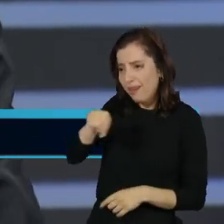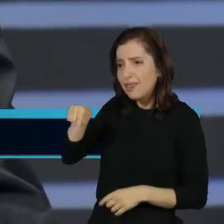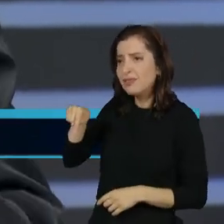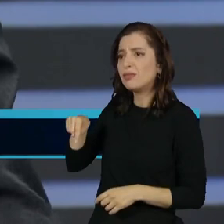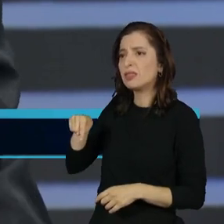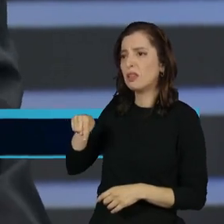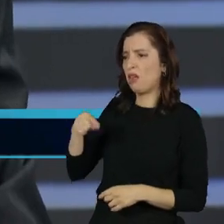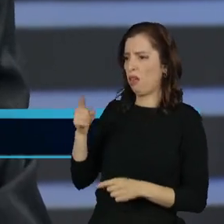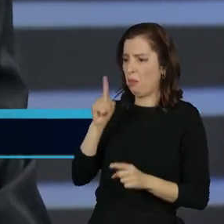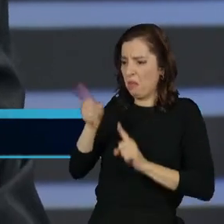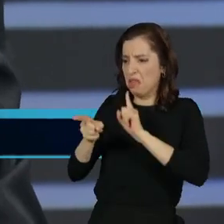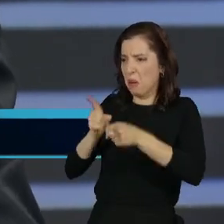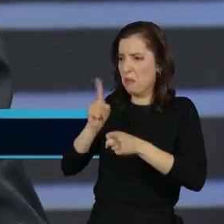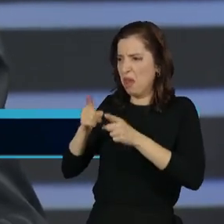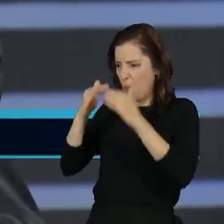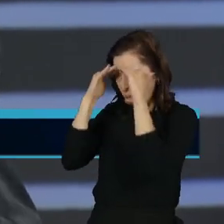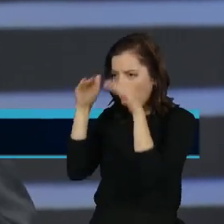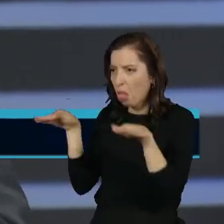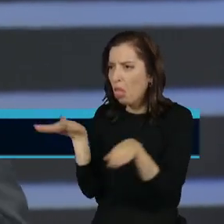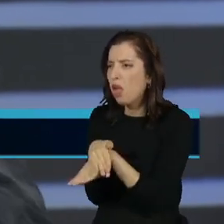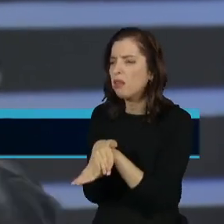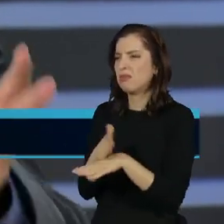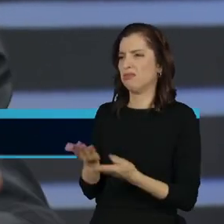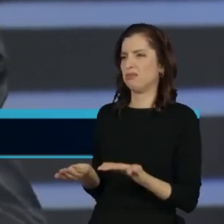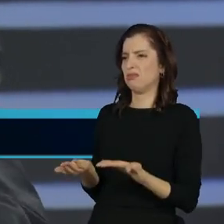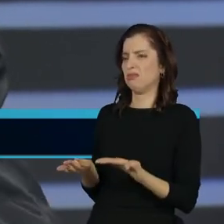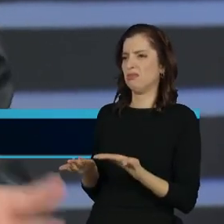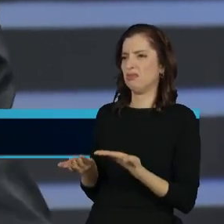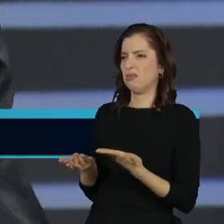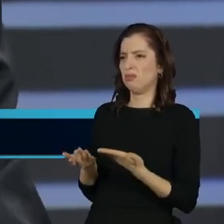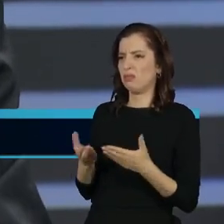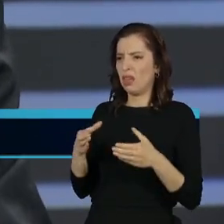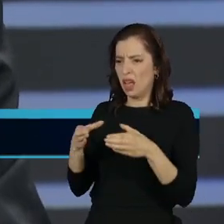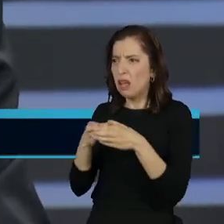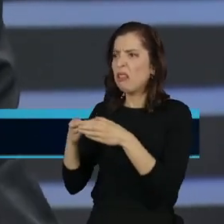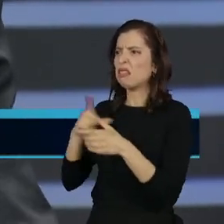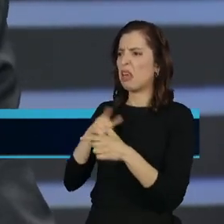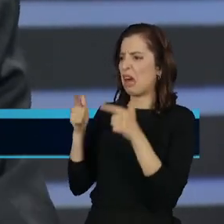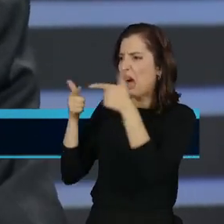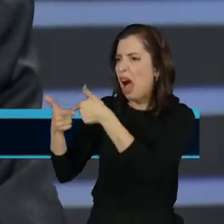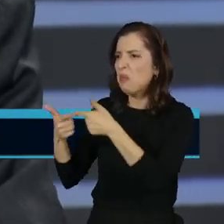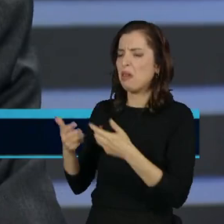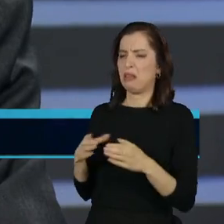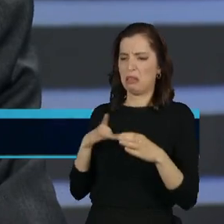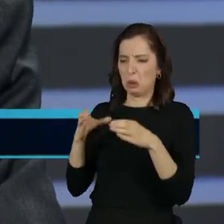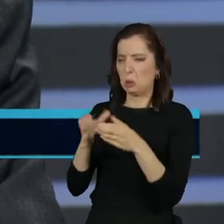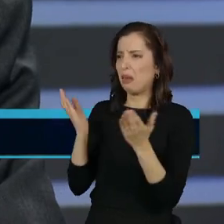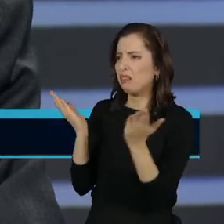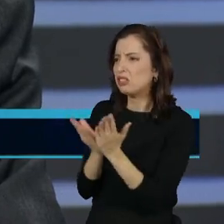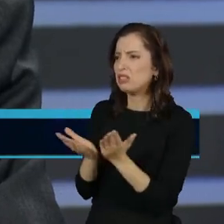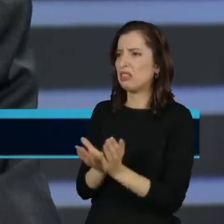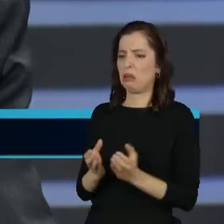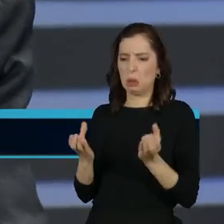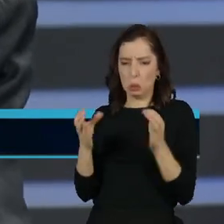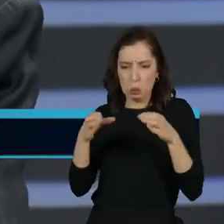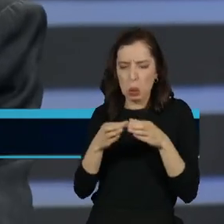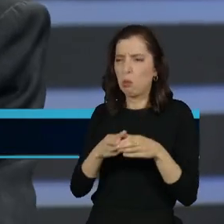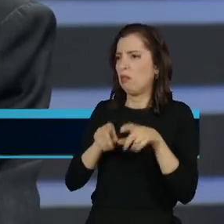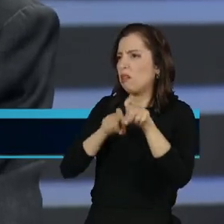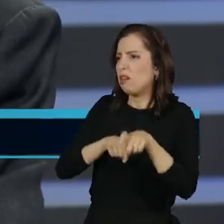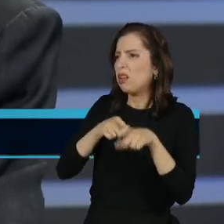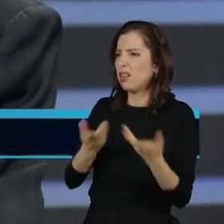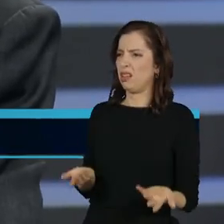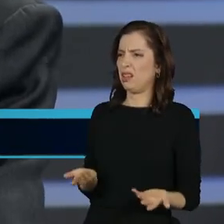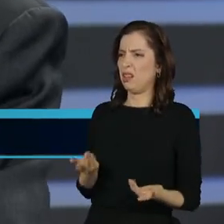O da Bar, do agronegócio, o do Evangelho, tem nome, né? E esse grupo do agronegócio disse, não, assim não passa. Aí o